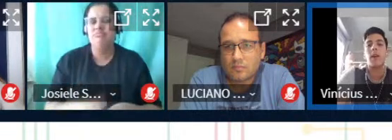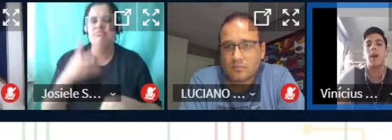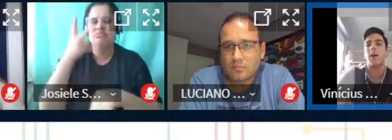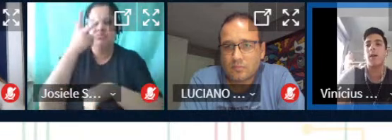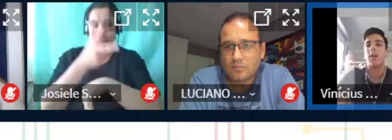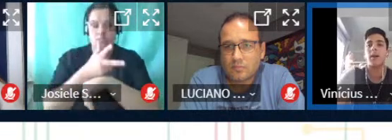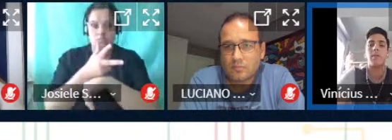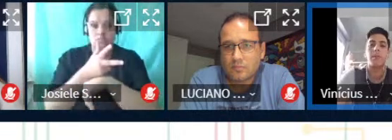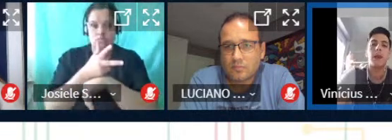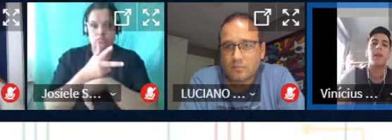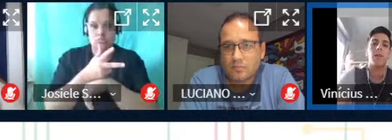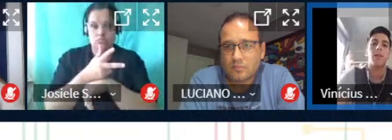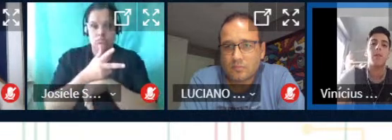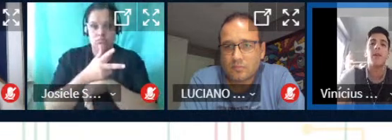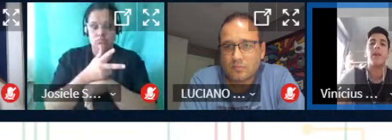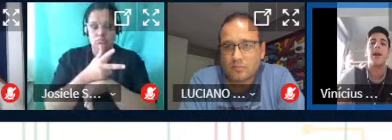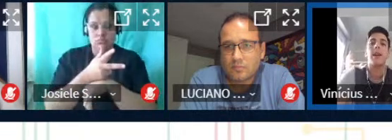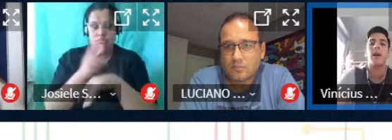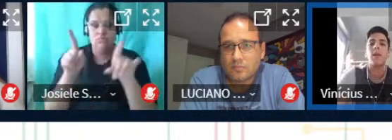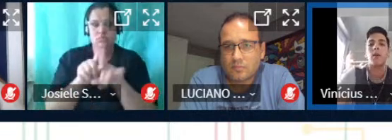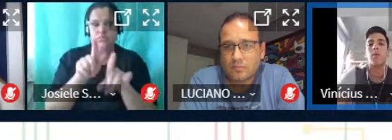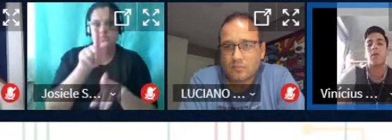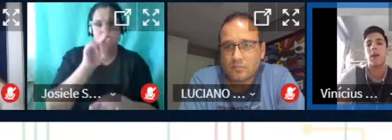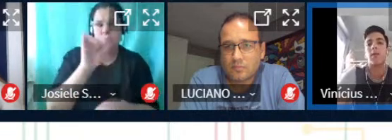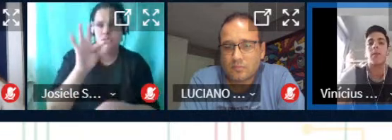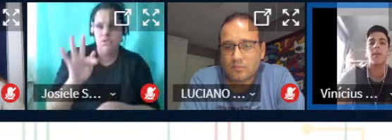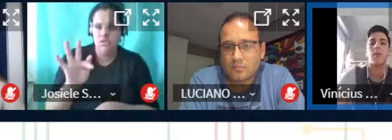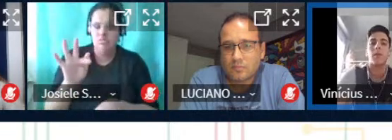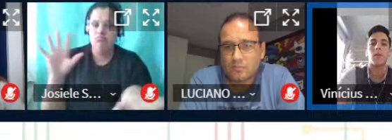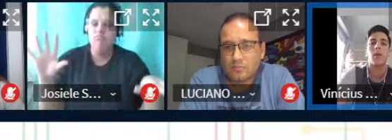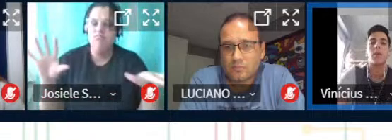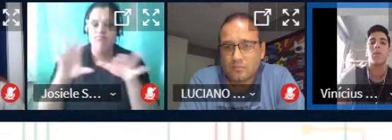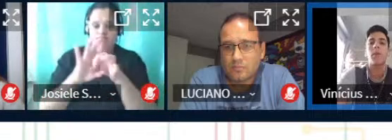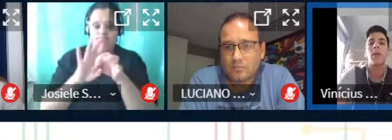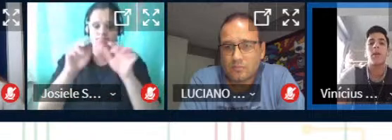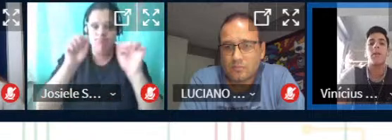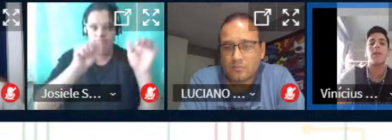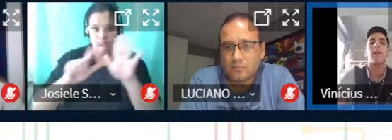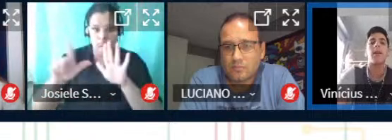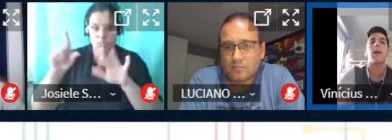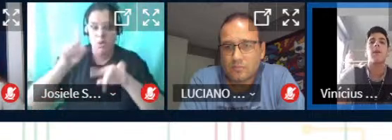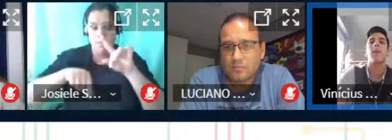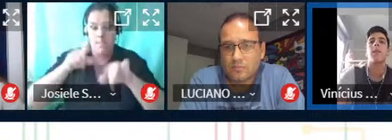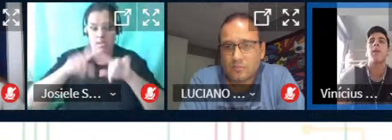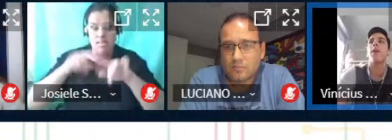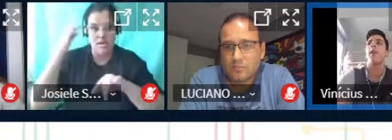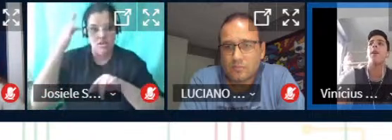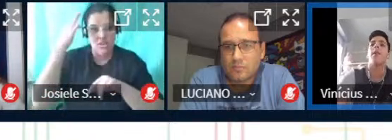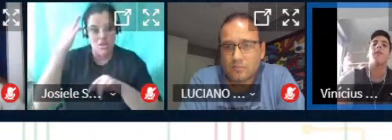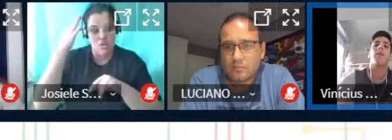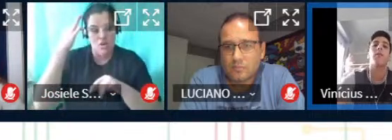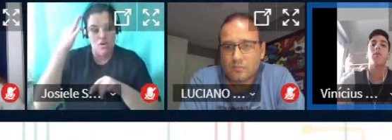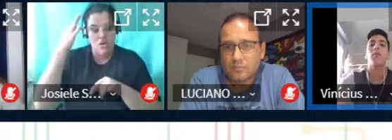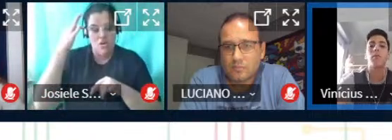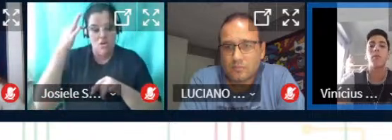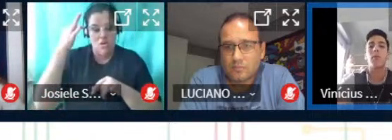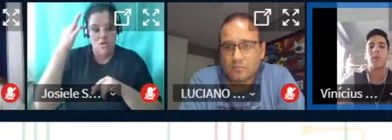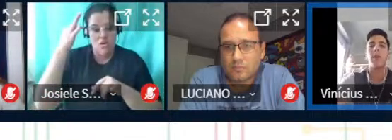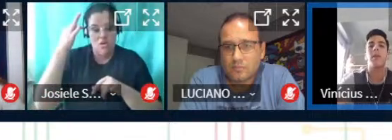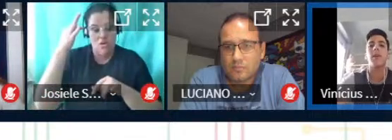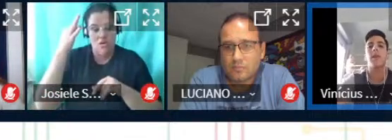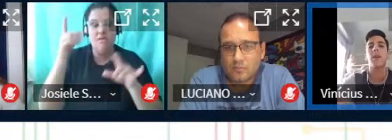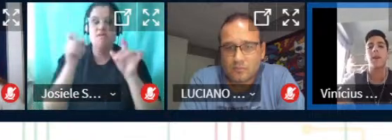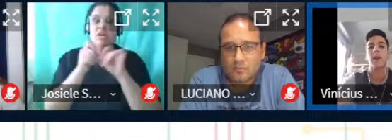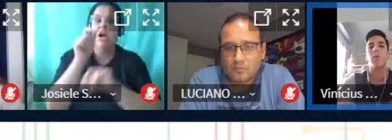e pegar a gif e aliar aos slides ao material teórico tentar fazer